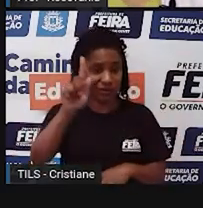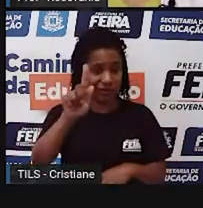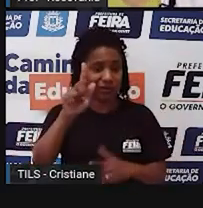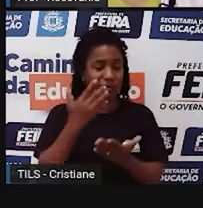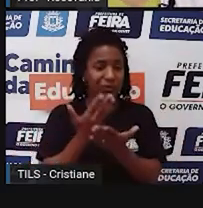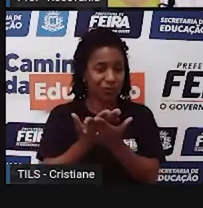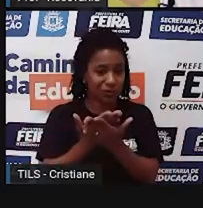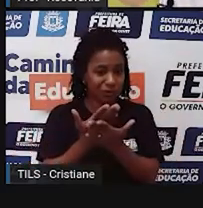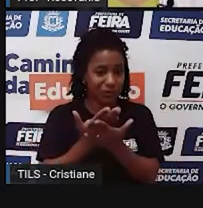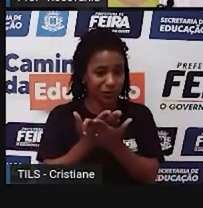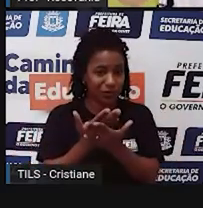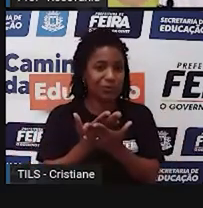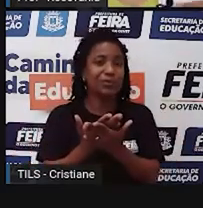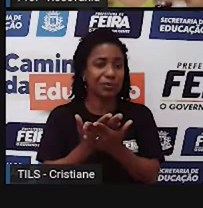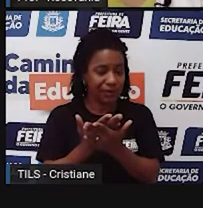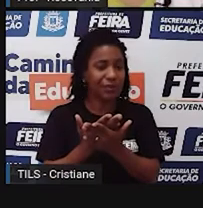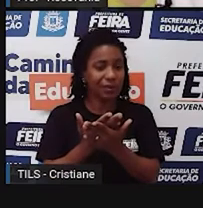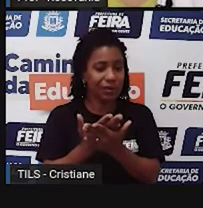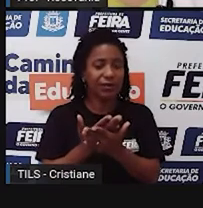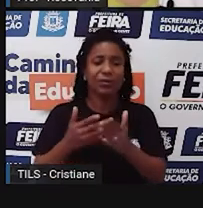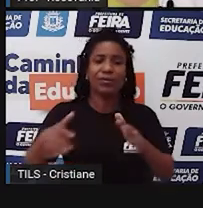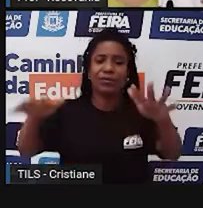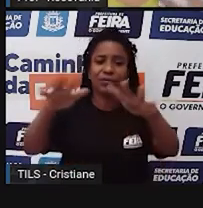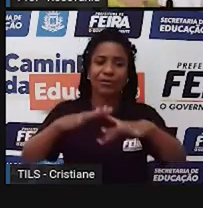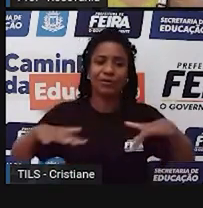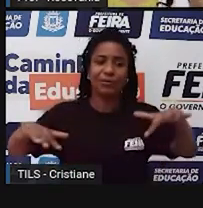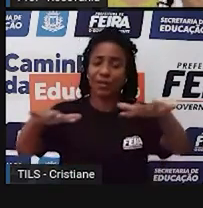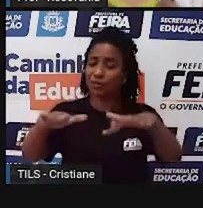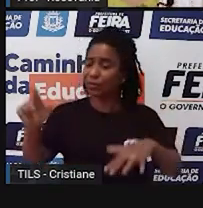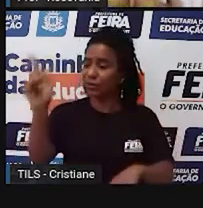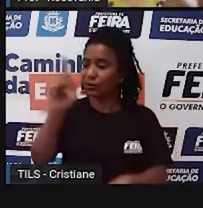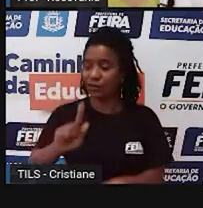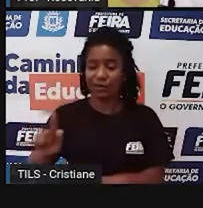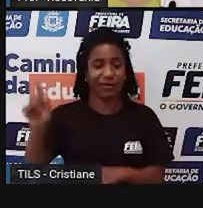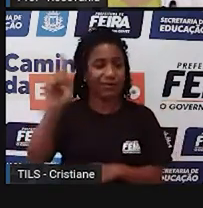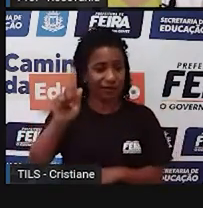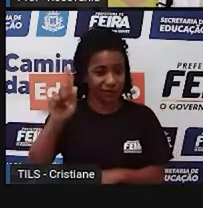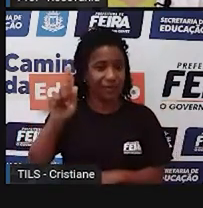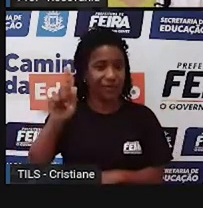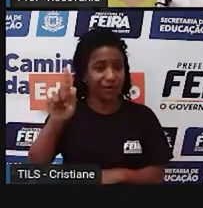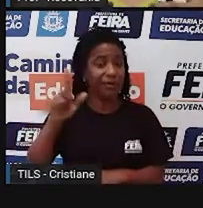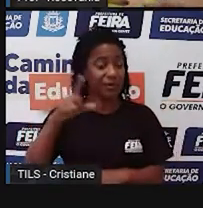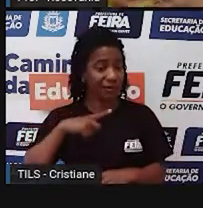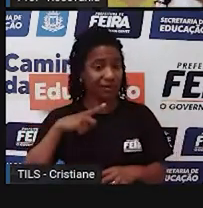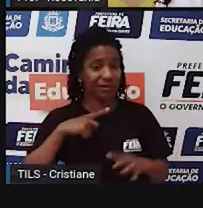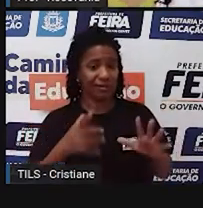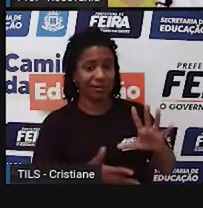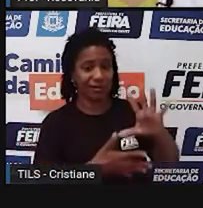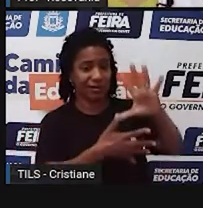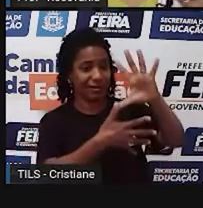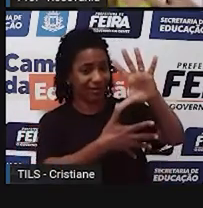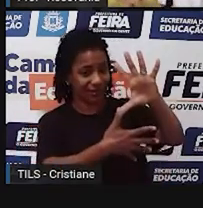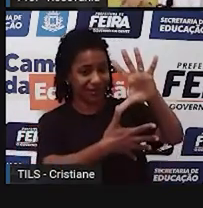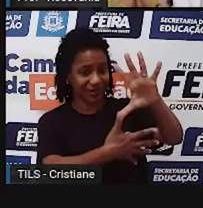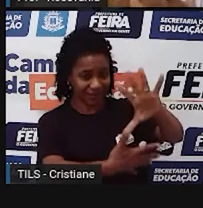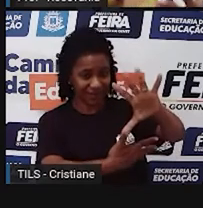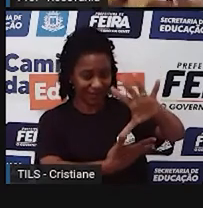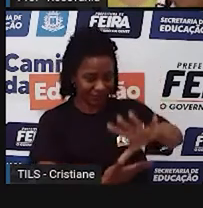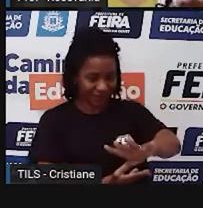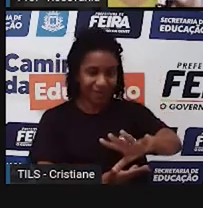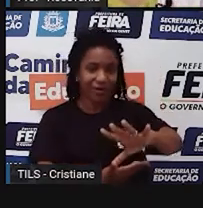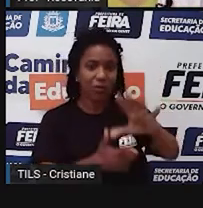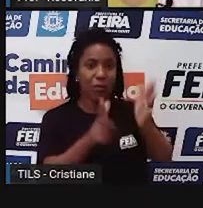antes, ele está lá representado em um papel. E essa representação do espaço